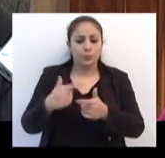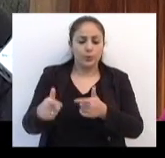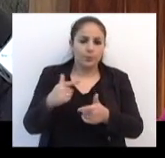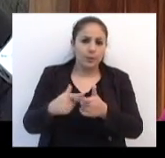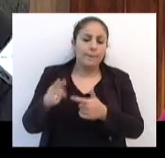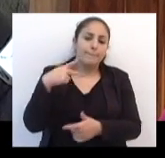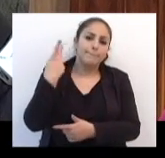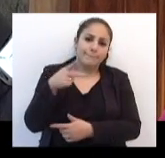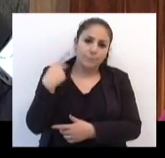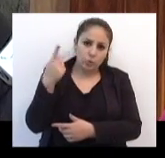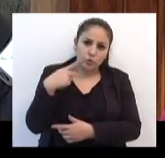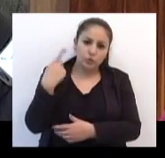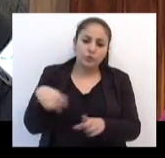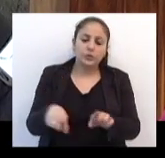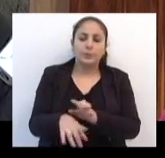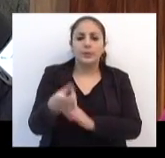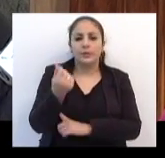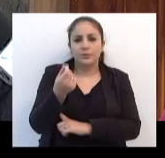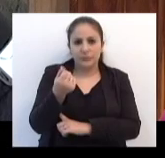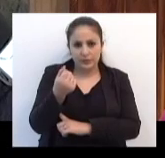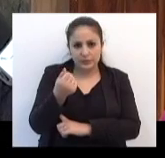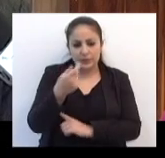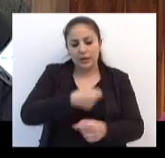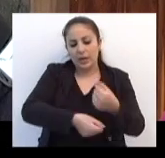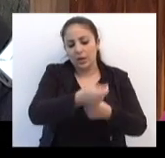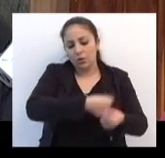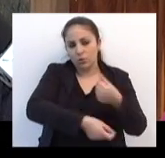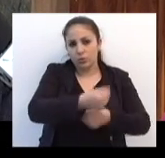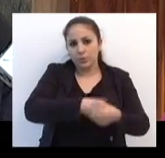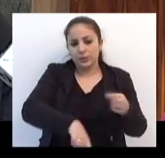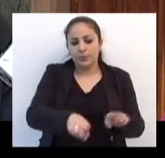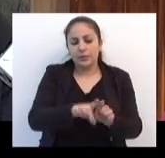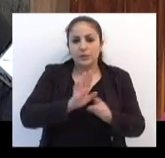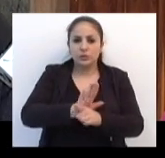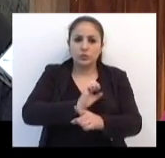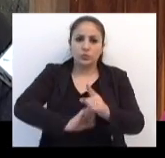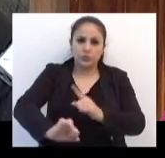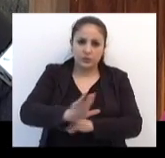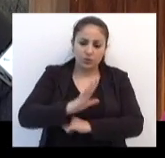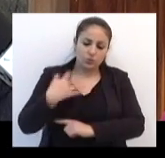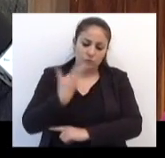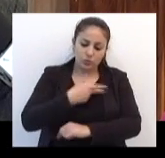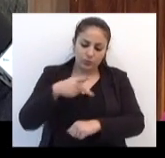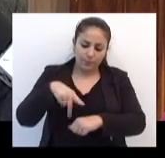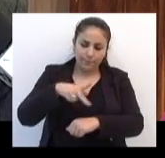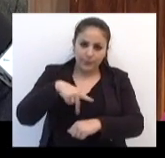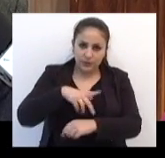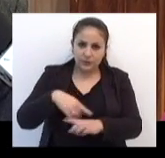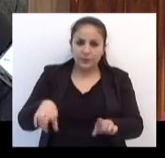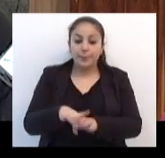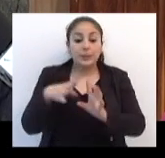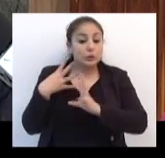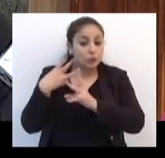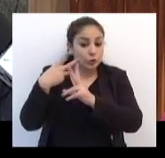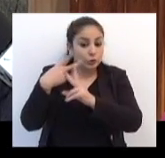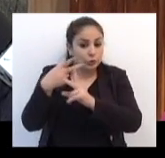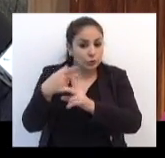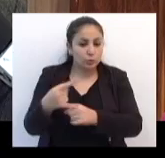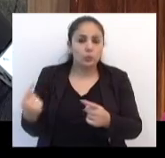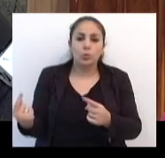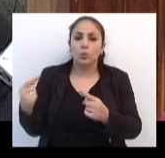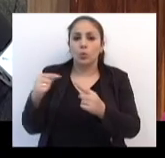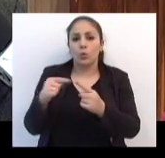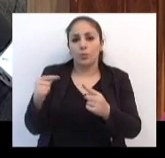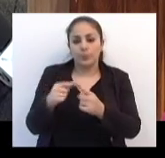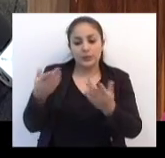política e financeira, econômica e social no nosso país. Tudo isso culmina com